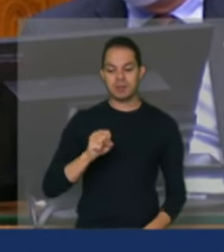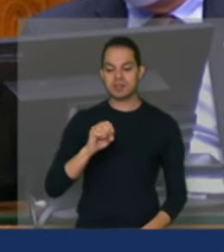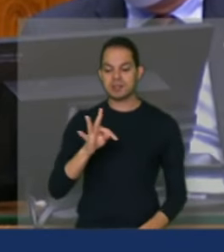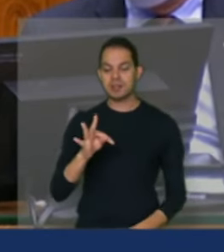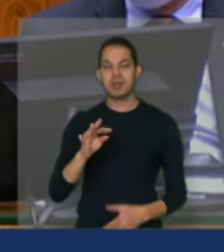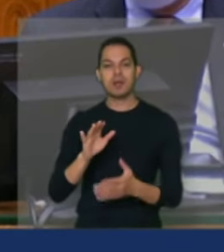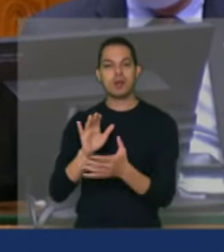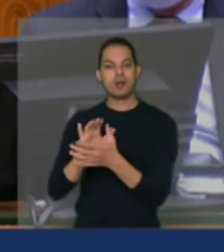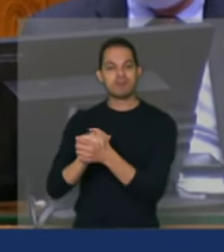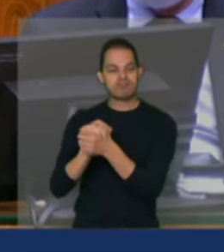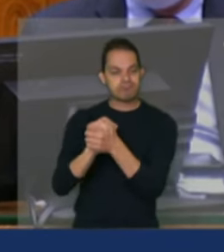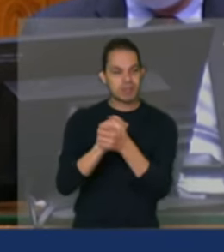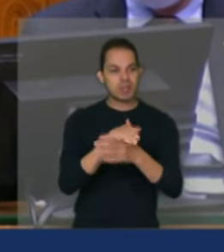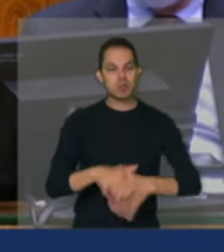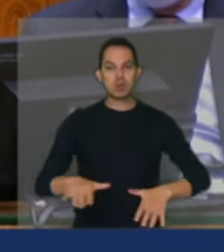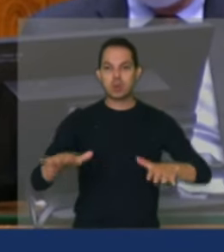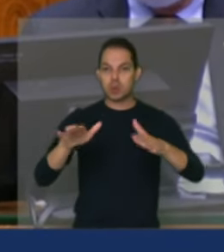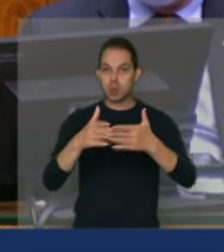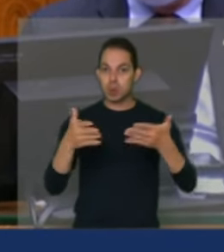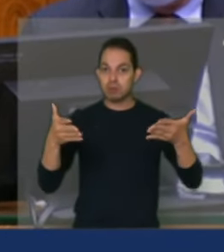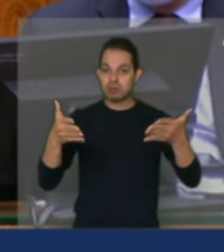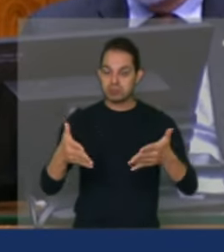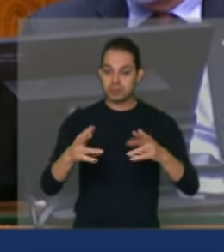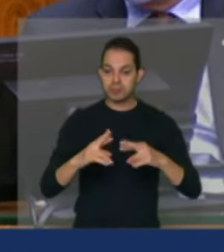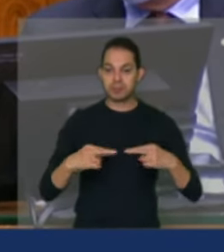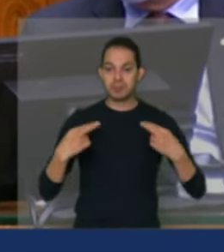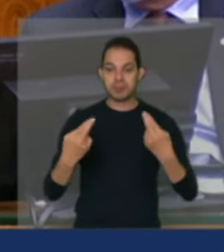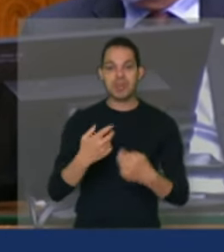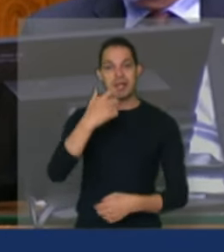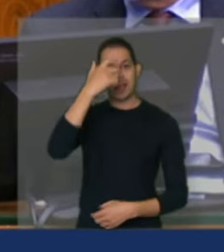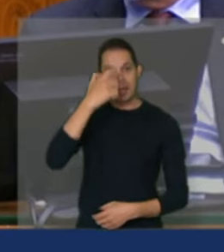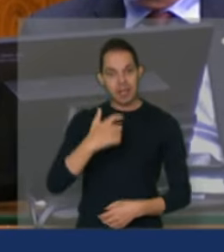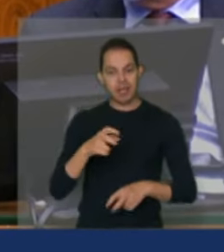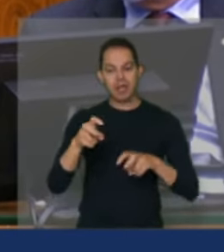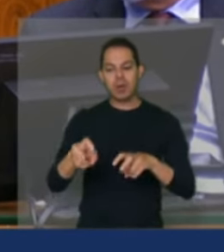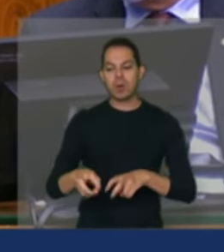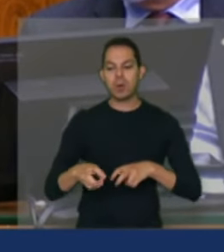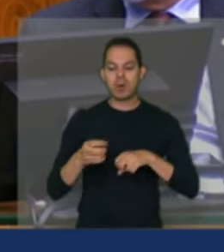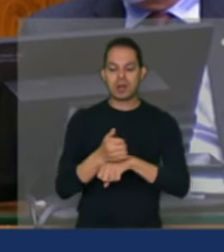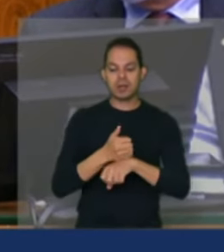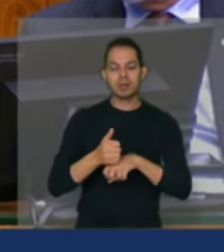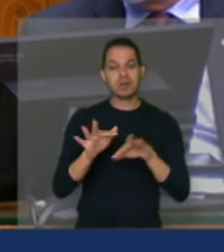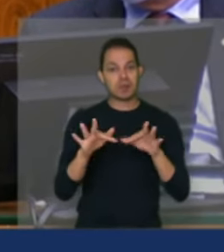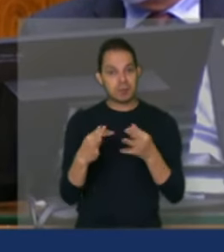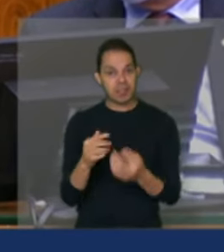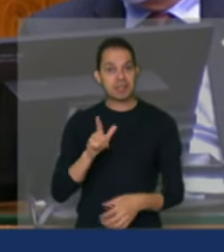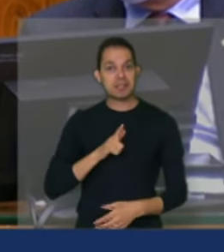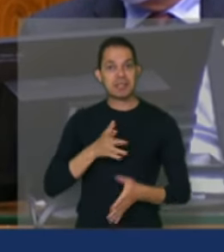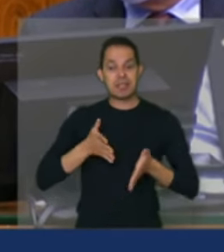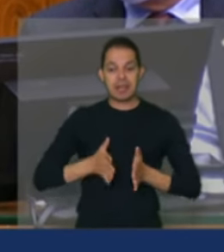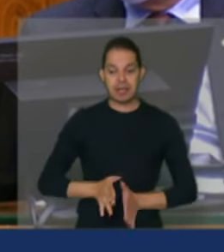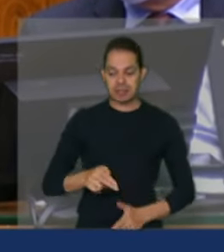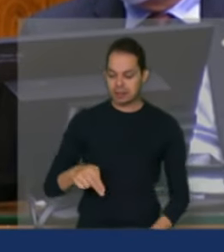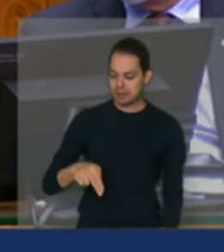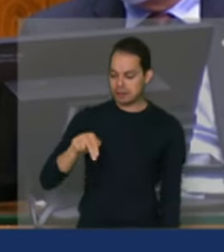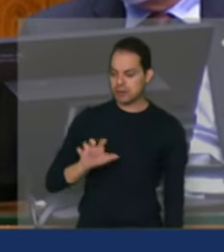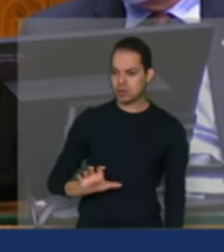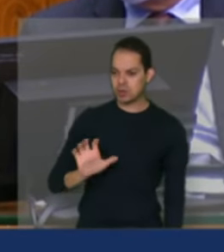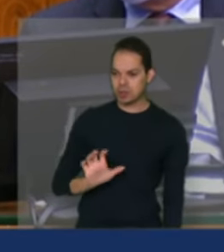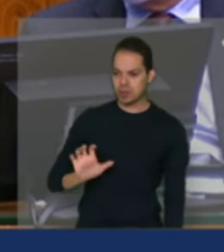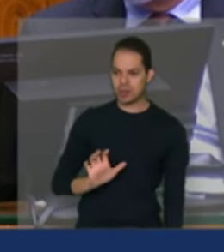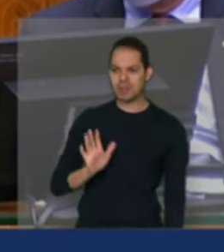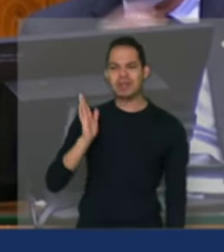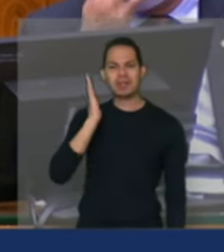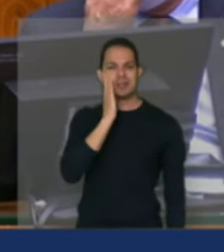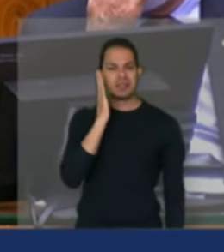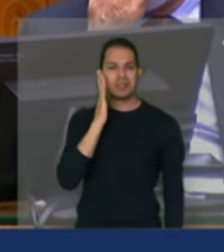vieram participar desse momento. Eu sou agricultor familiar, sou nordestino, e sei da dificuldade que o